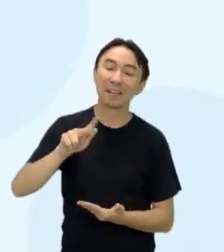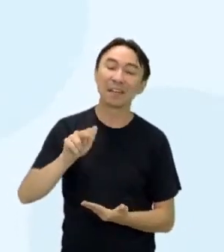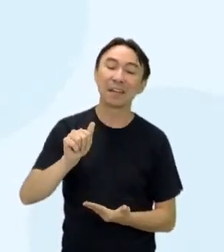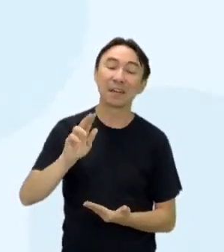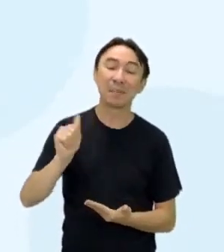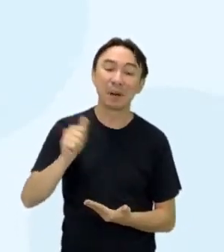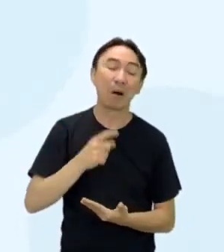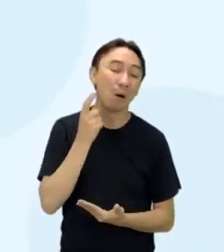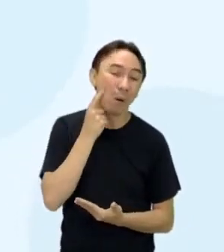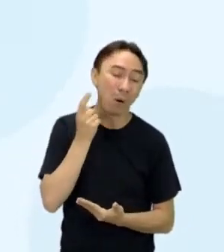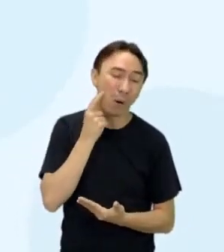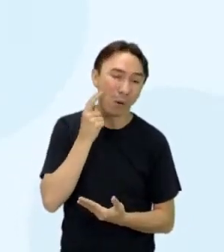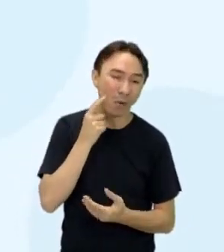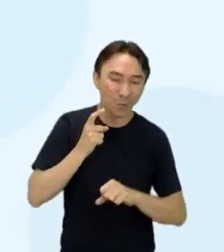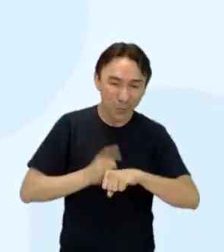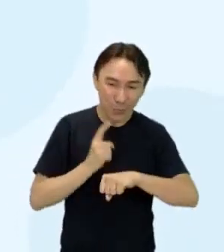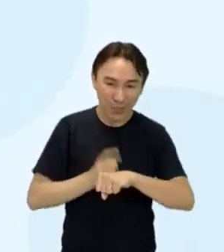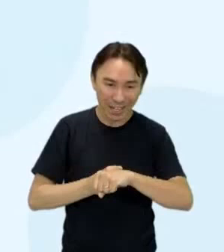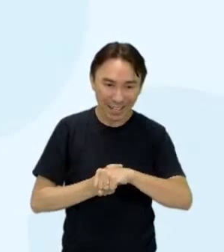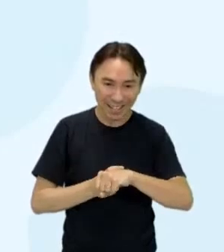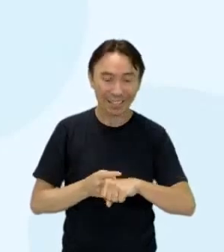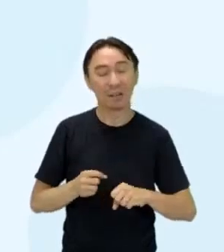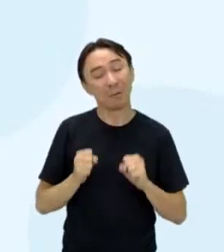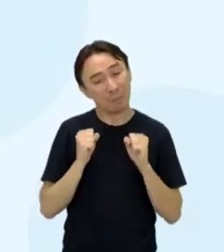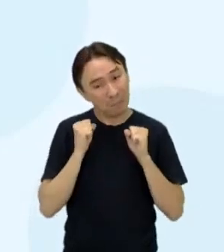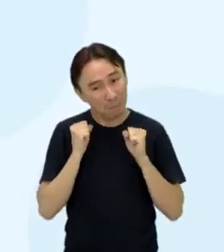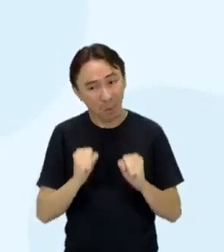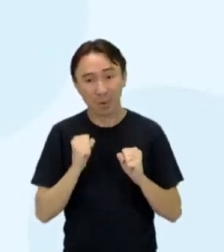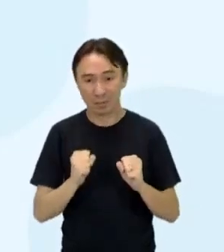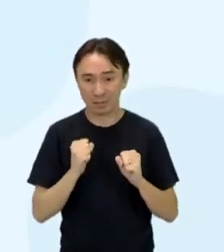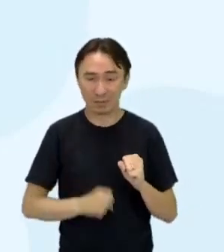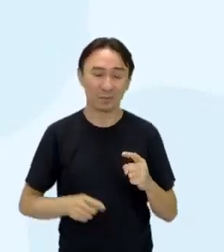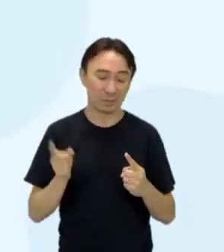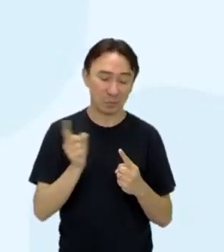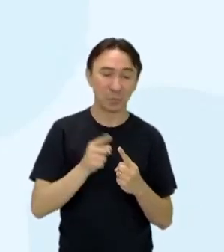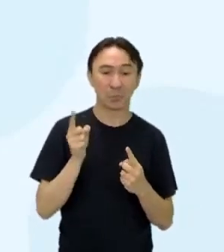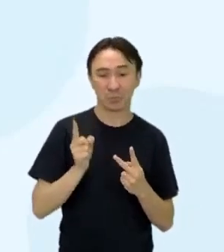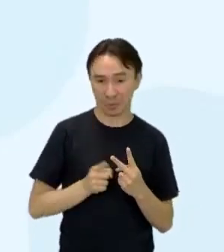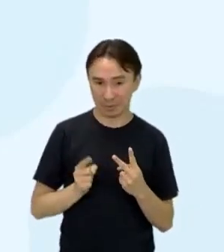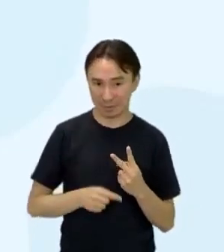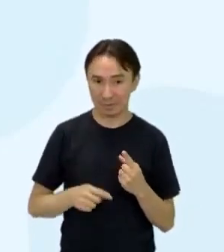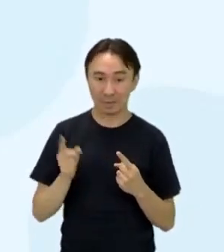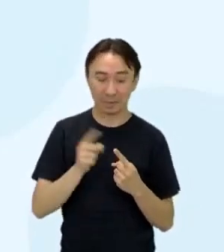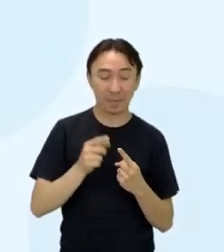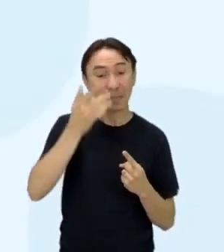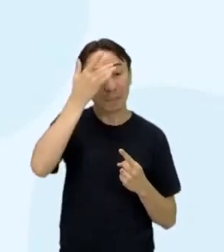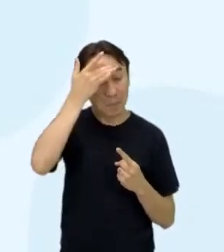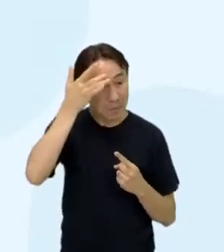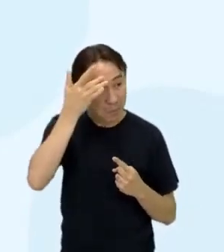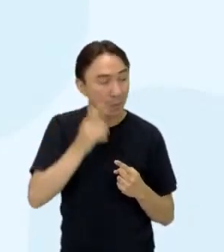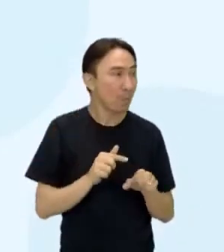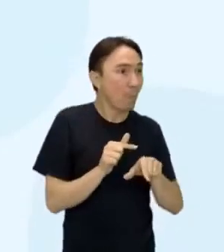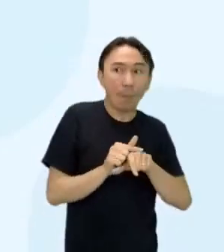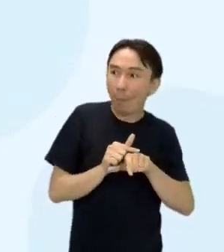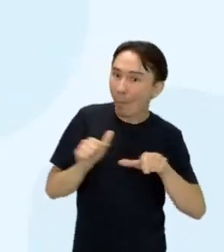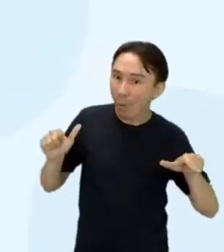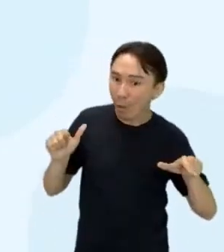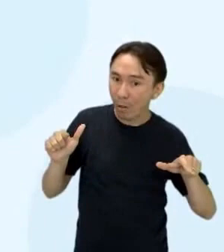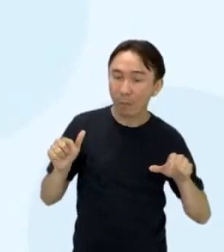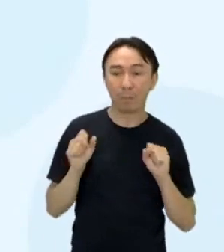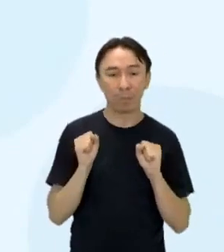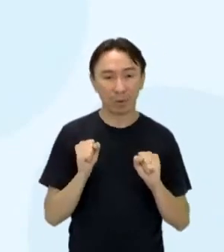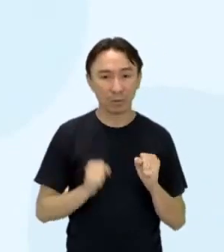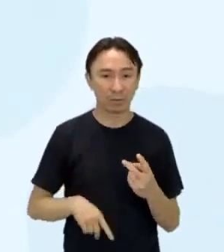A primeira, quando não for ninguém no bonde. E a segunda, ao descer.